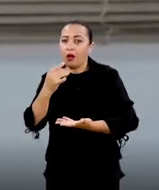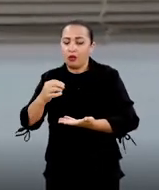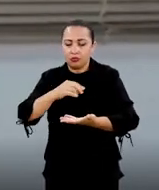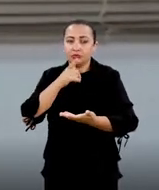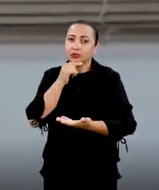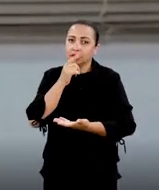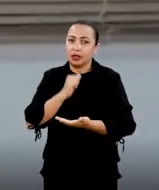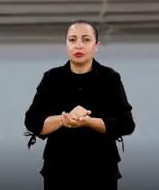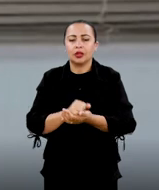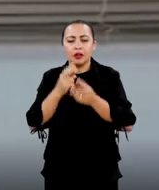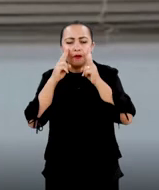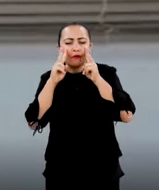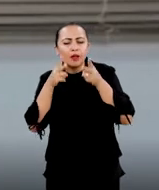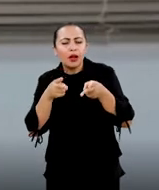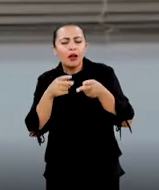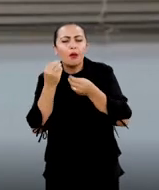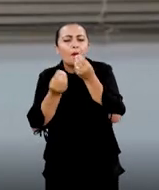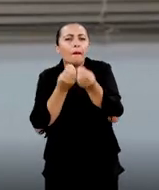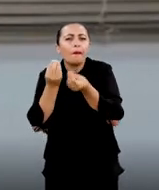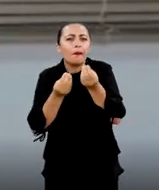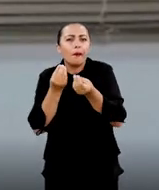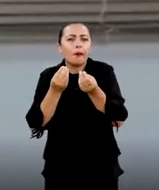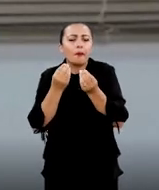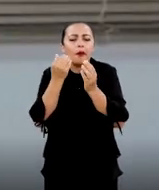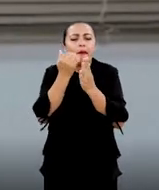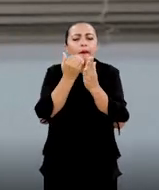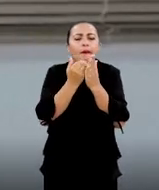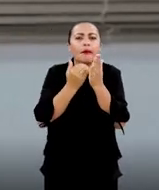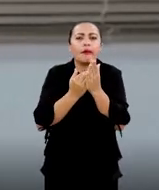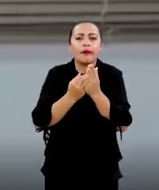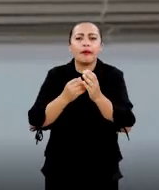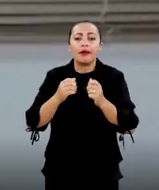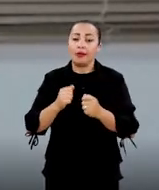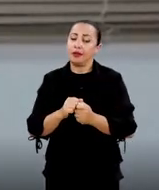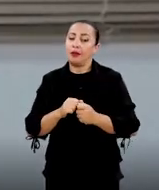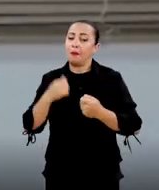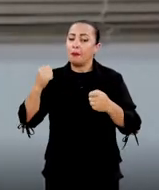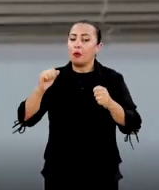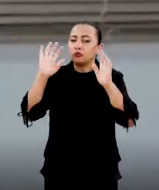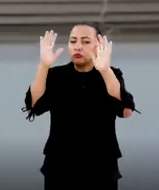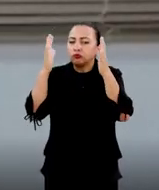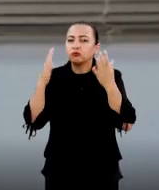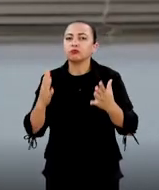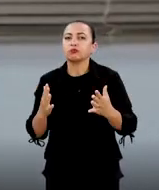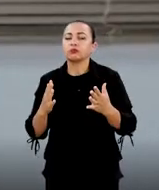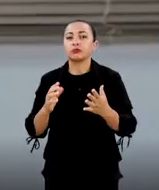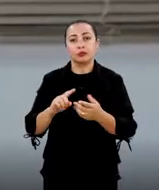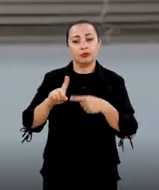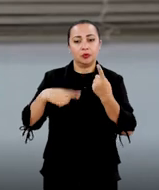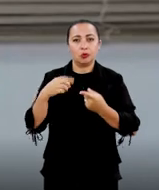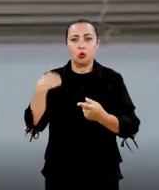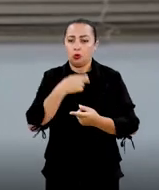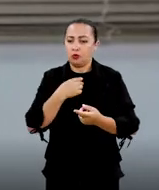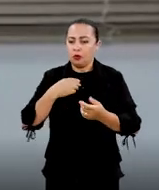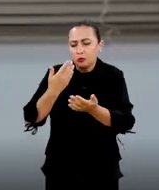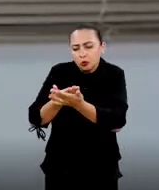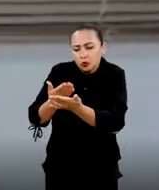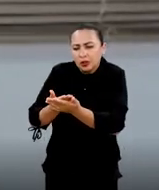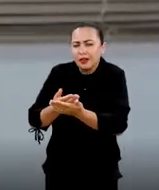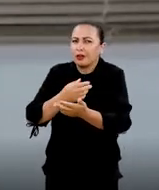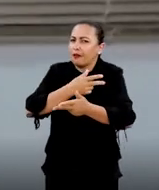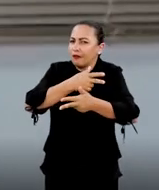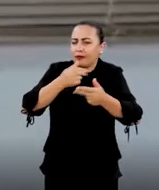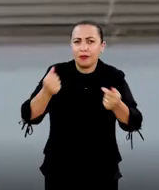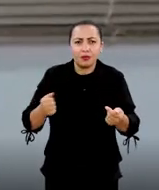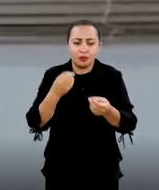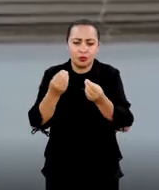Vamos ver quais fatores afetam. E aí, nós fomos estudando vários fatores,